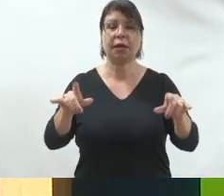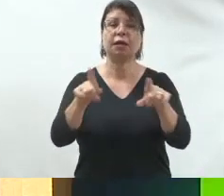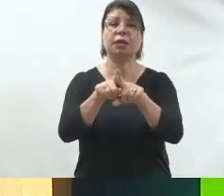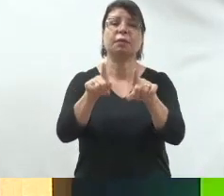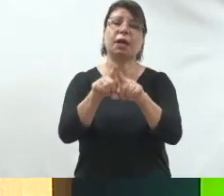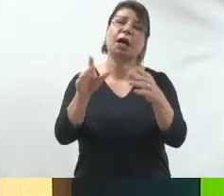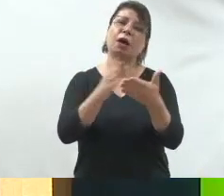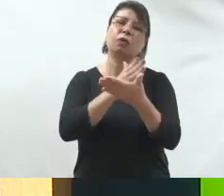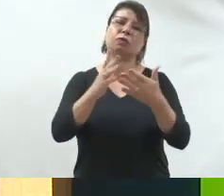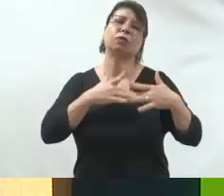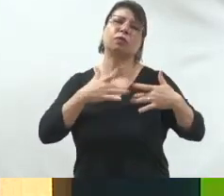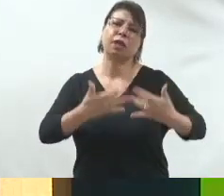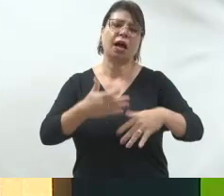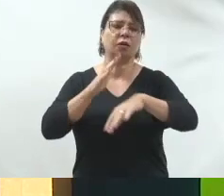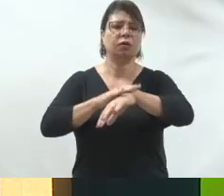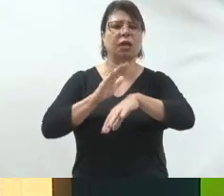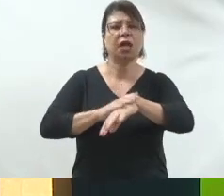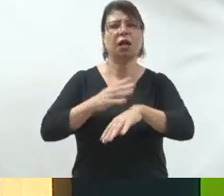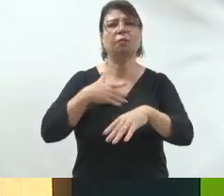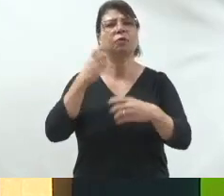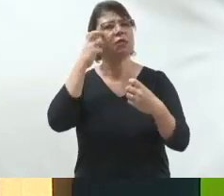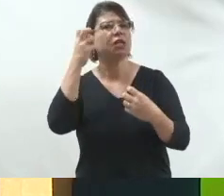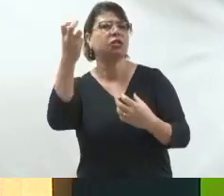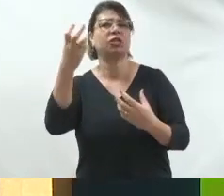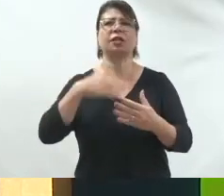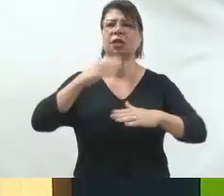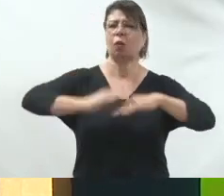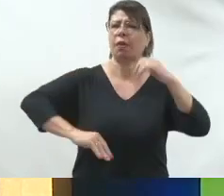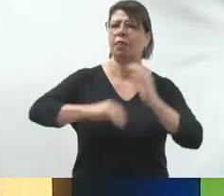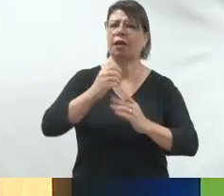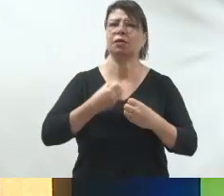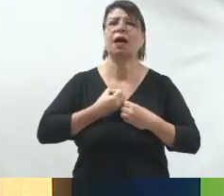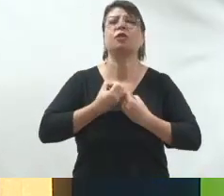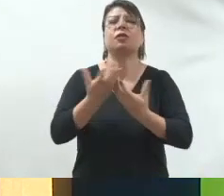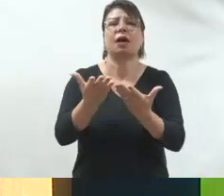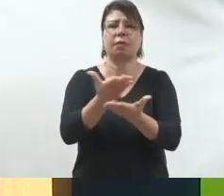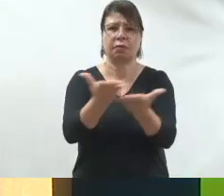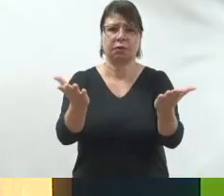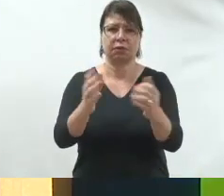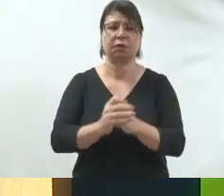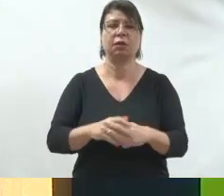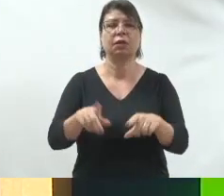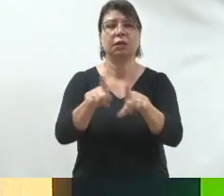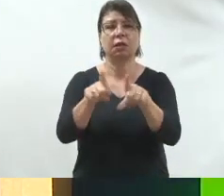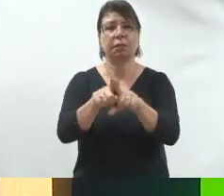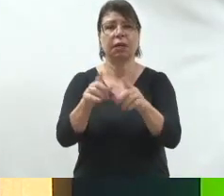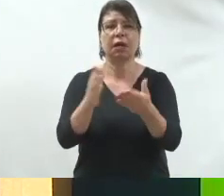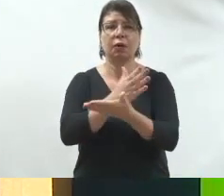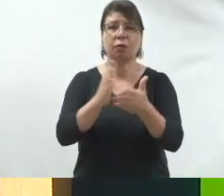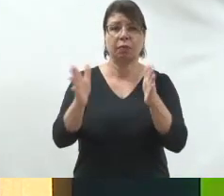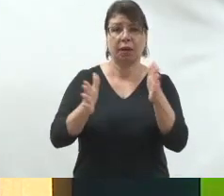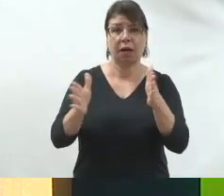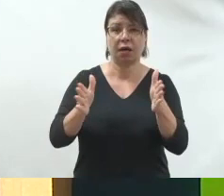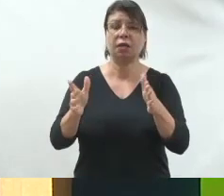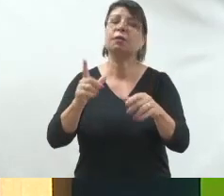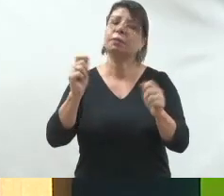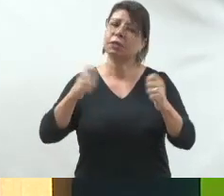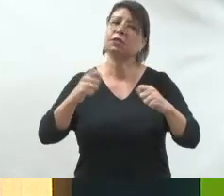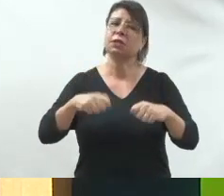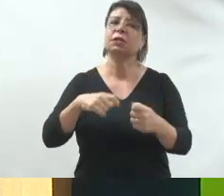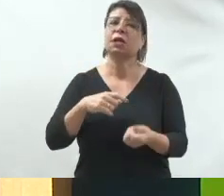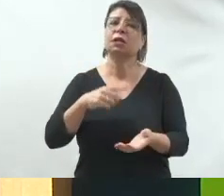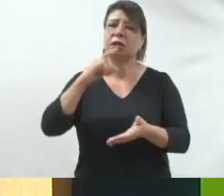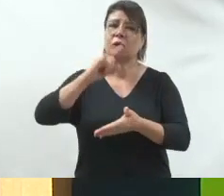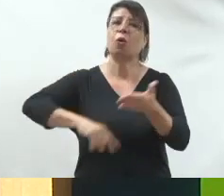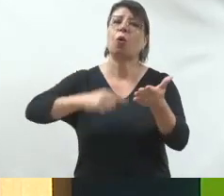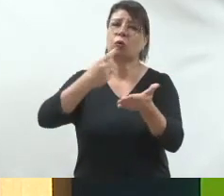fornecendo o seu tempo o seu serviço a inteligência a sua competência e obviamente em determinado momento da campanha você talvez precise contratar algumas pessoas